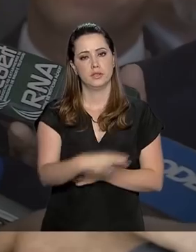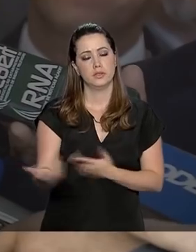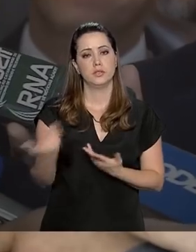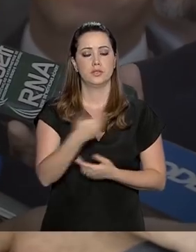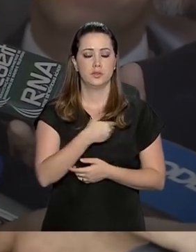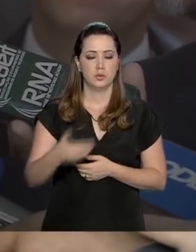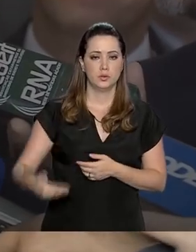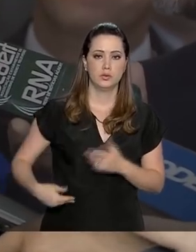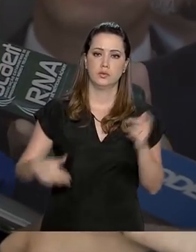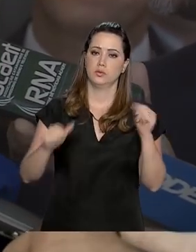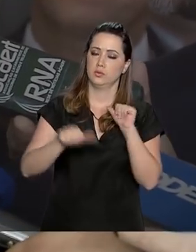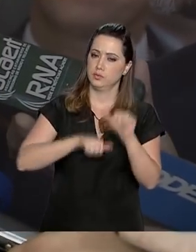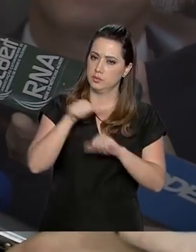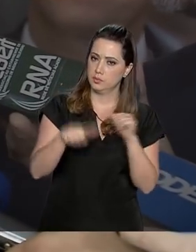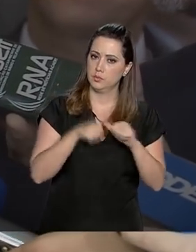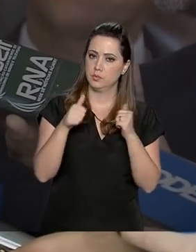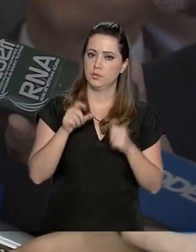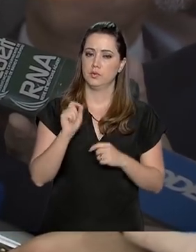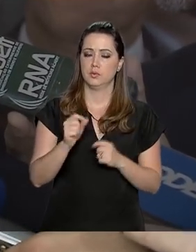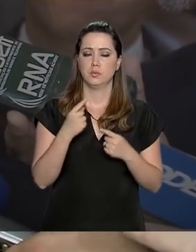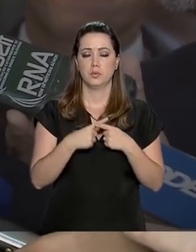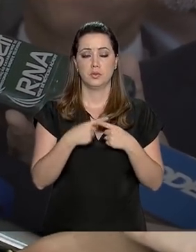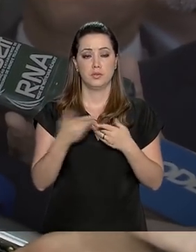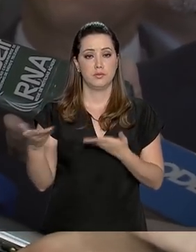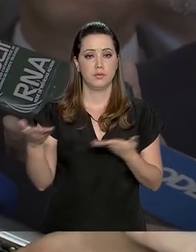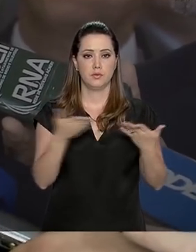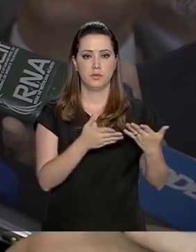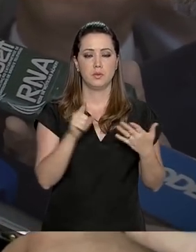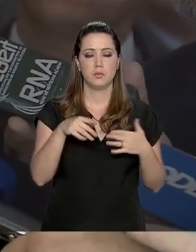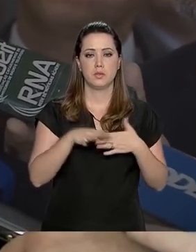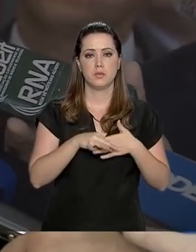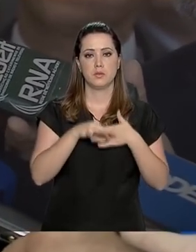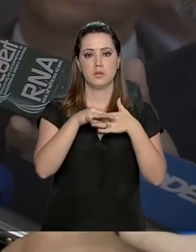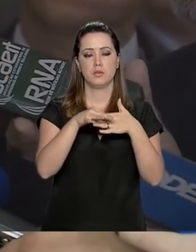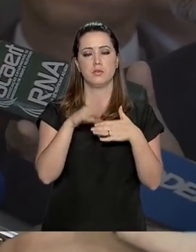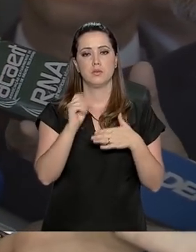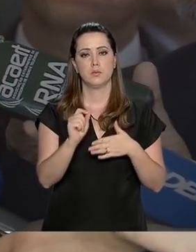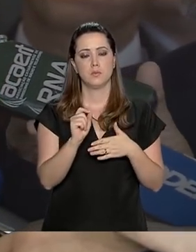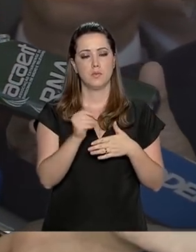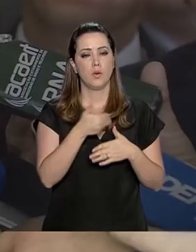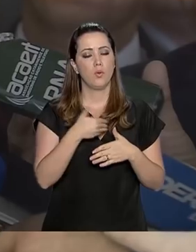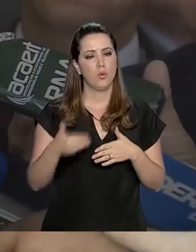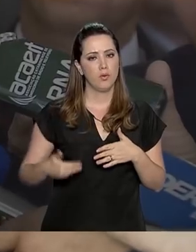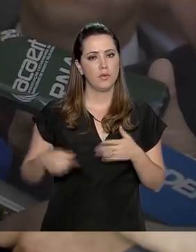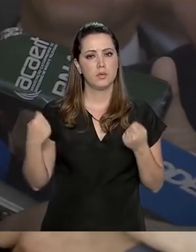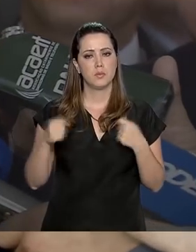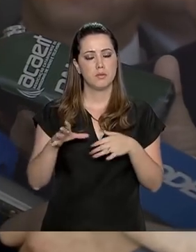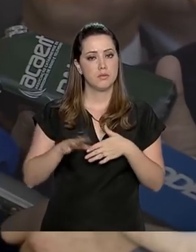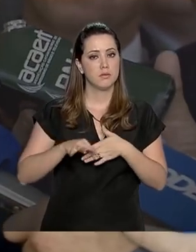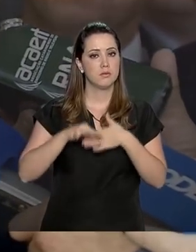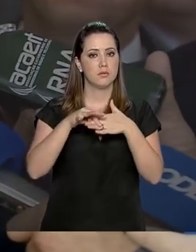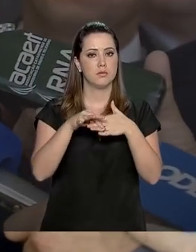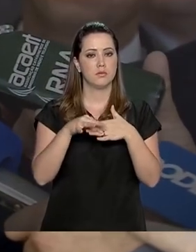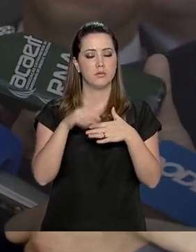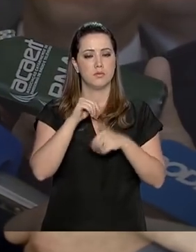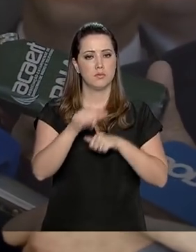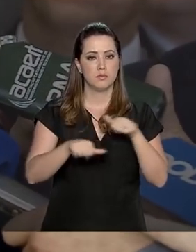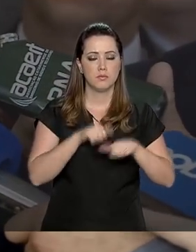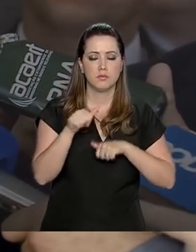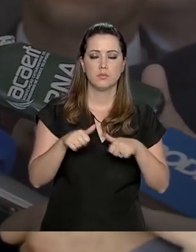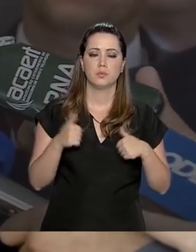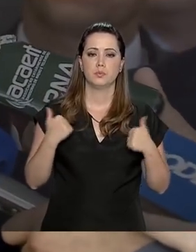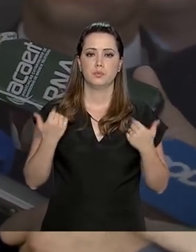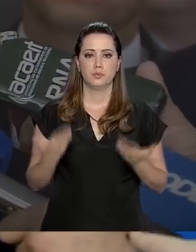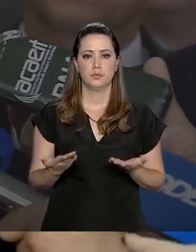está mostrando ao que veio. Tem que ser um líder, o governo tem que ser uma liderança nessa mudança